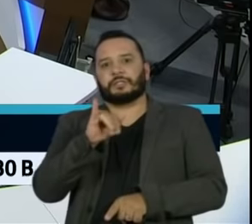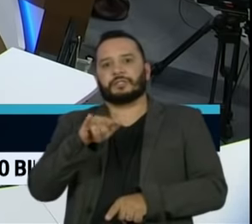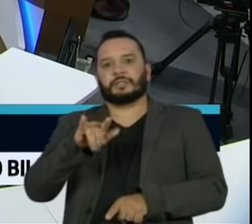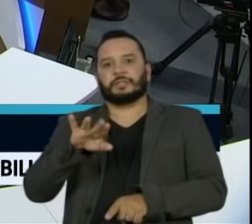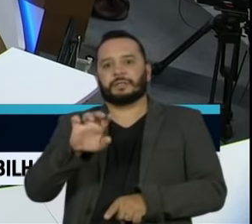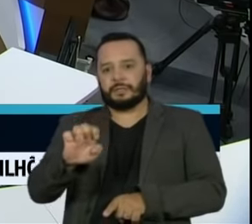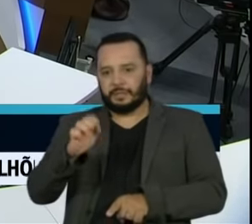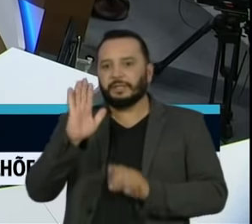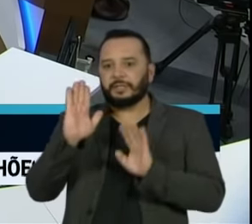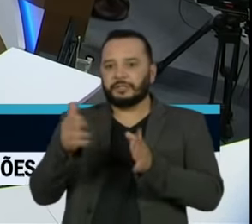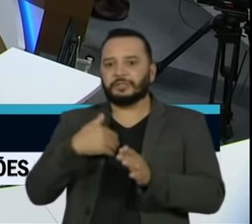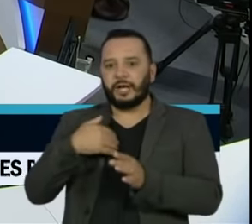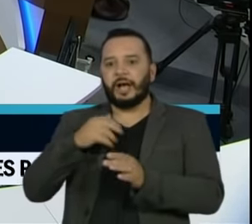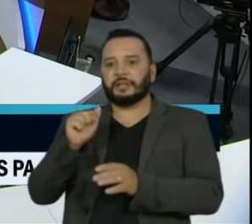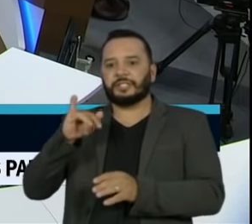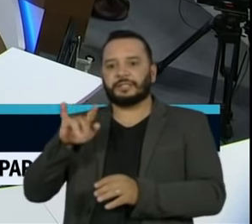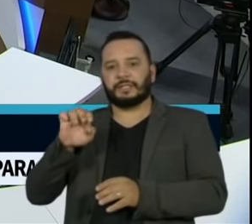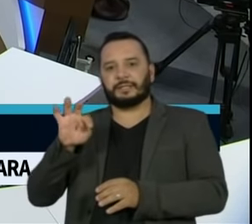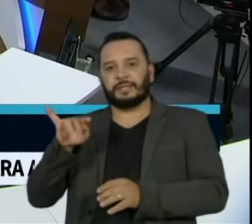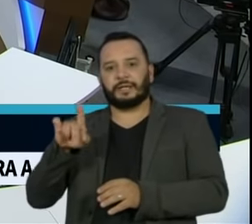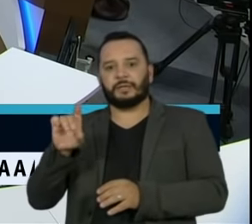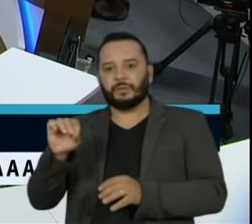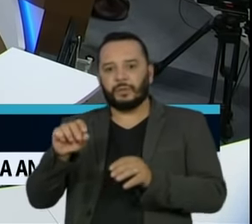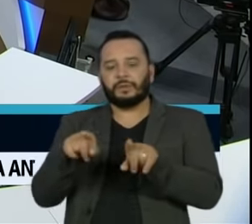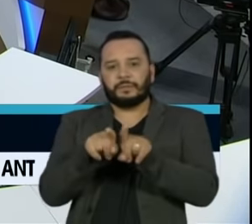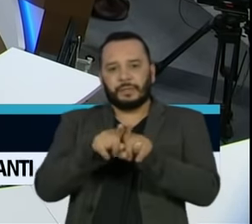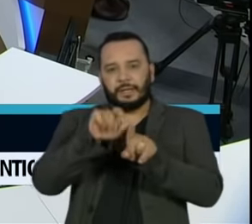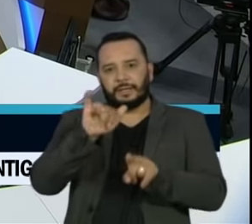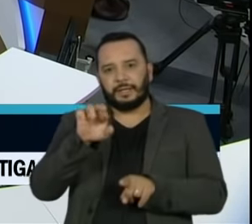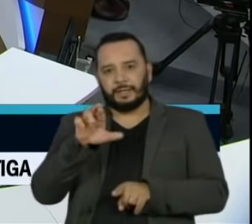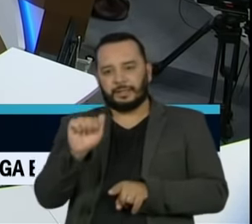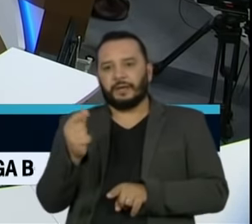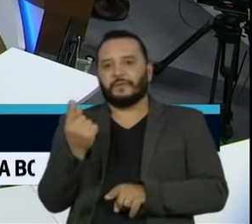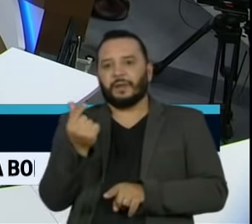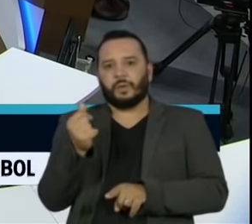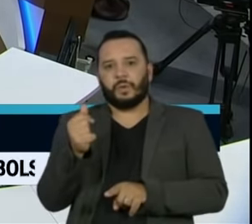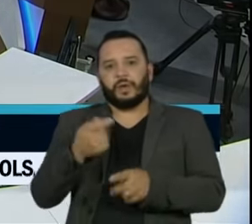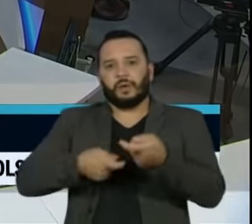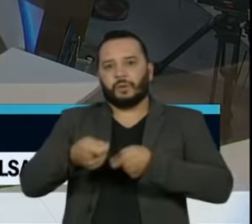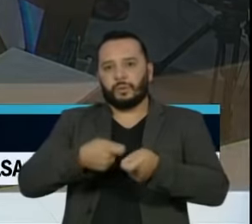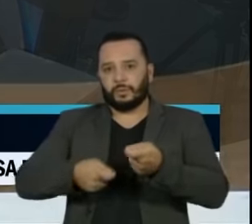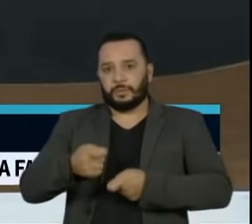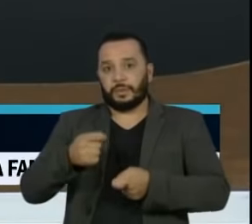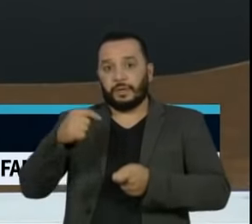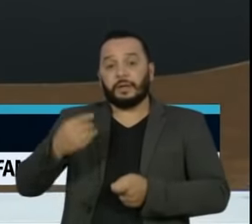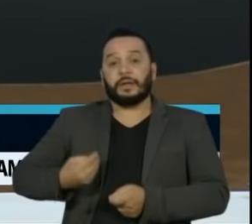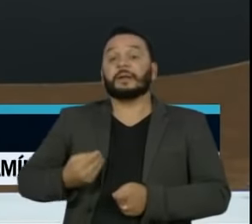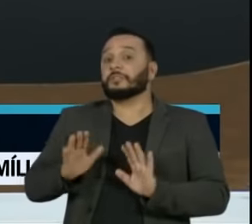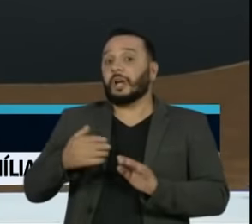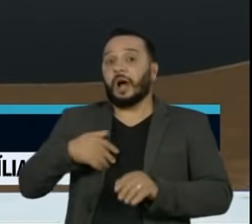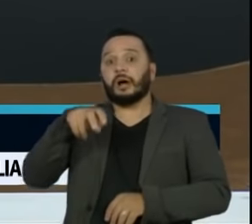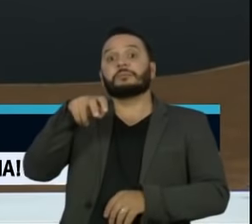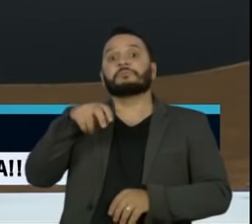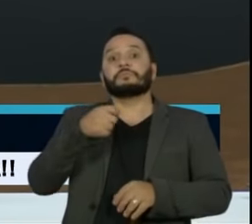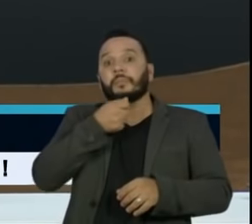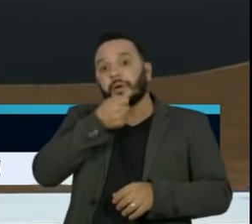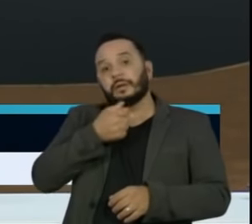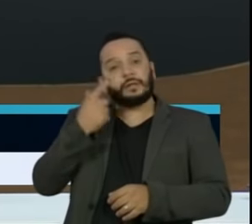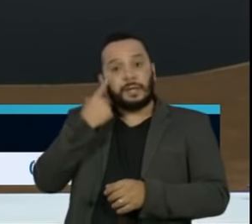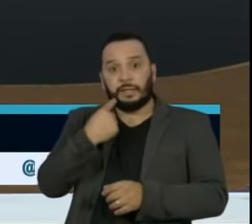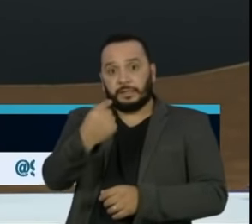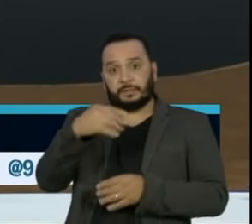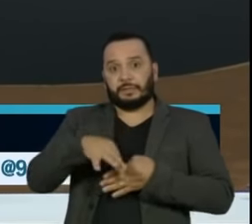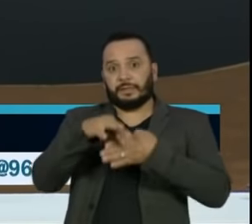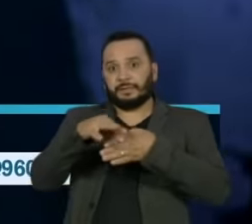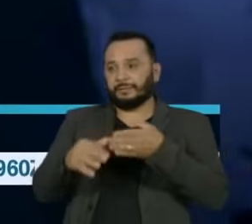editora da Agência Estado e Adriana Matos, repórter do Valor Econômico. E no comando do Roda Viva está a jornalista Vera